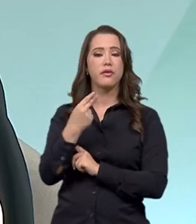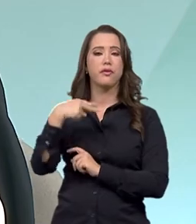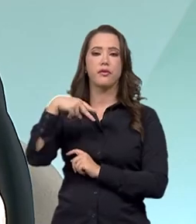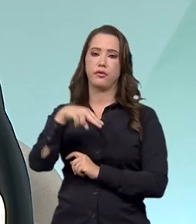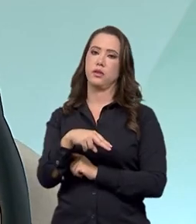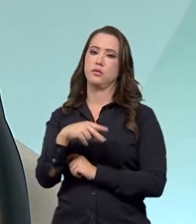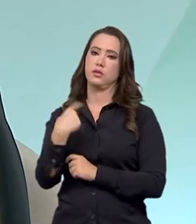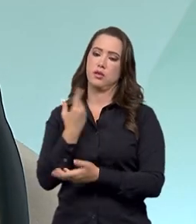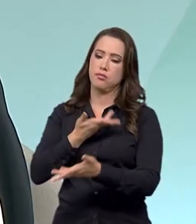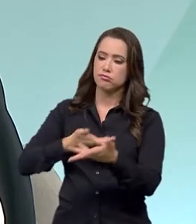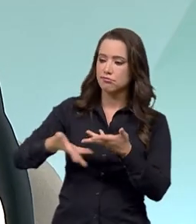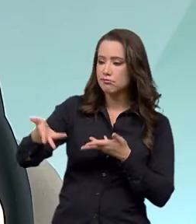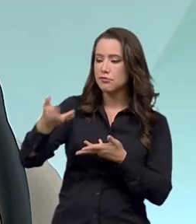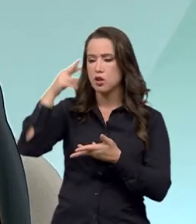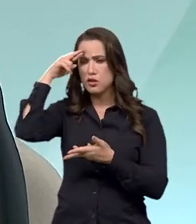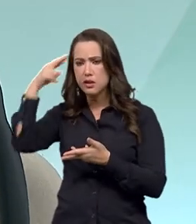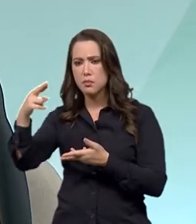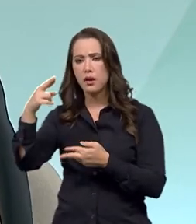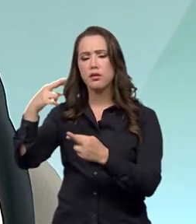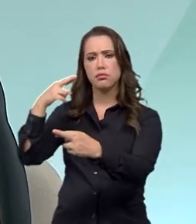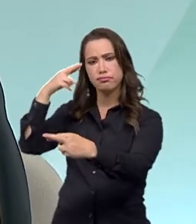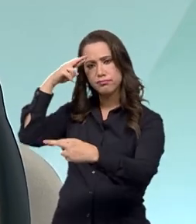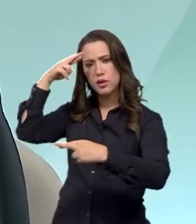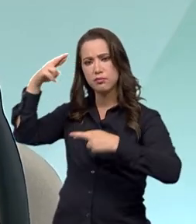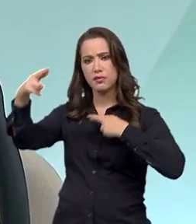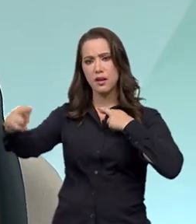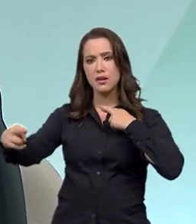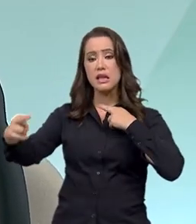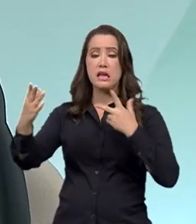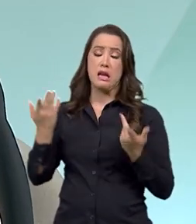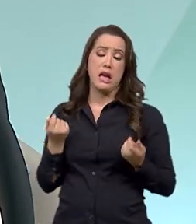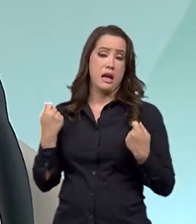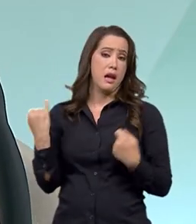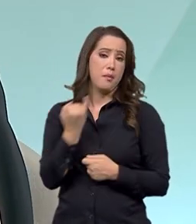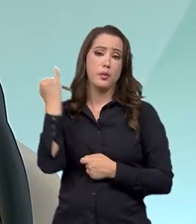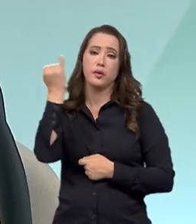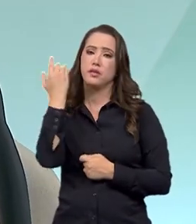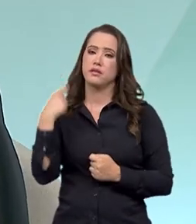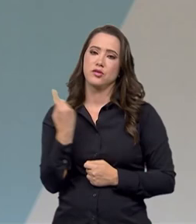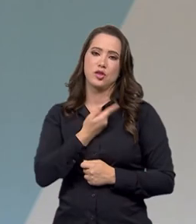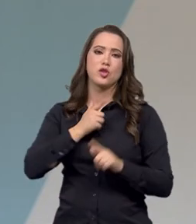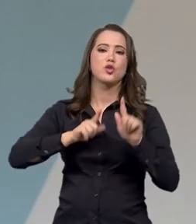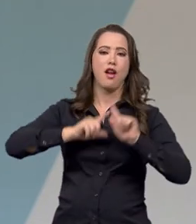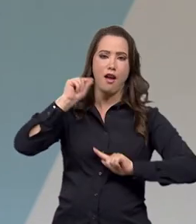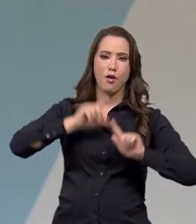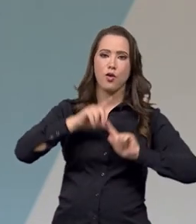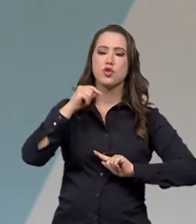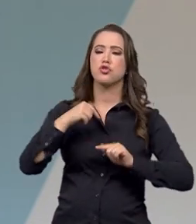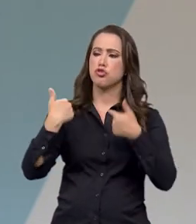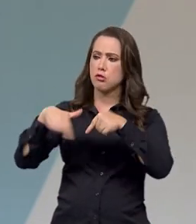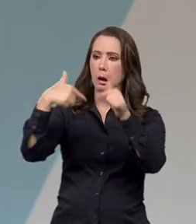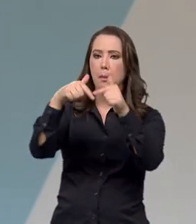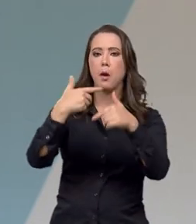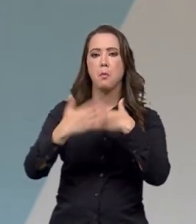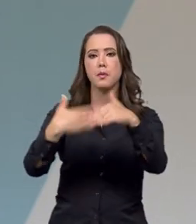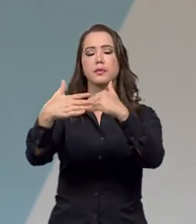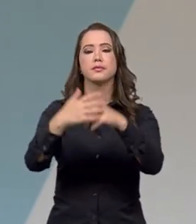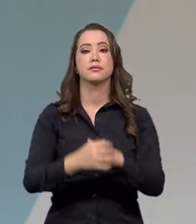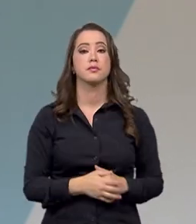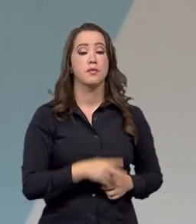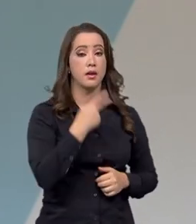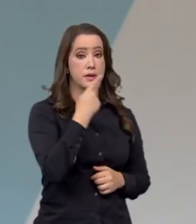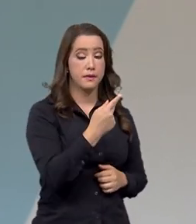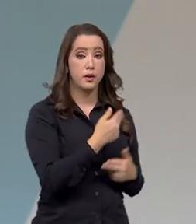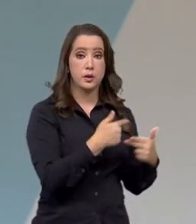Então, a gente tem alcançado muitos recordes, recordes aí, tem sido bem gratificante. Você falou agora há pouco da questão dos bens